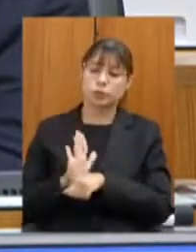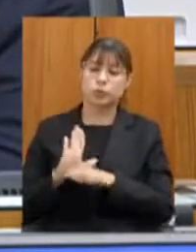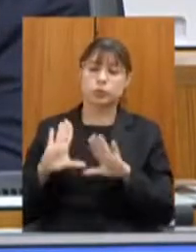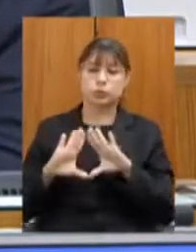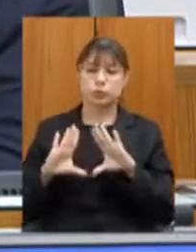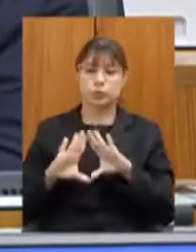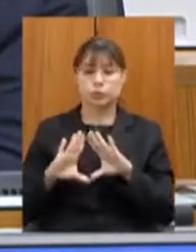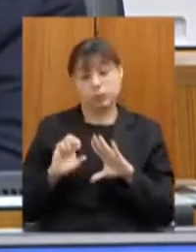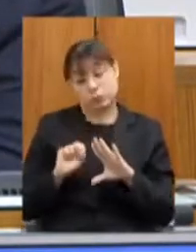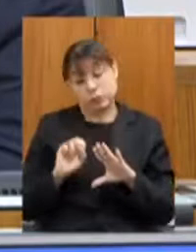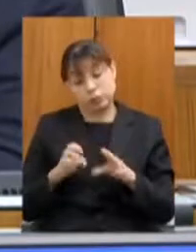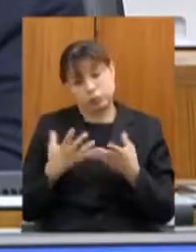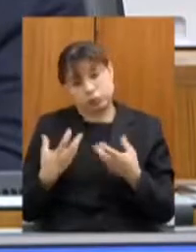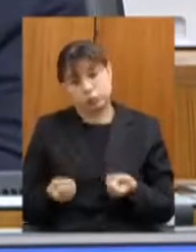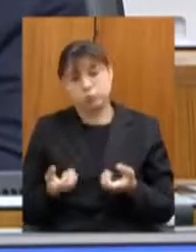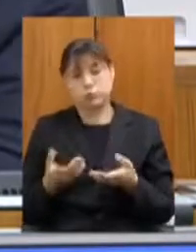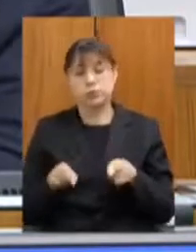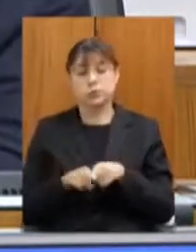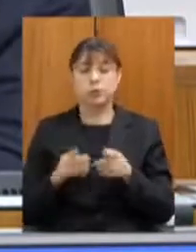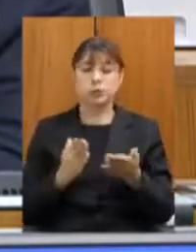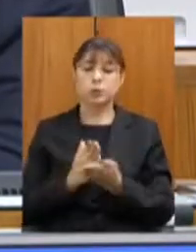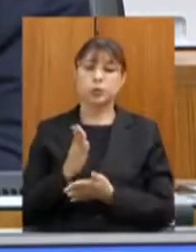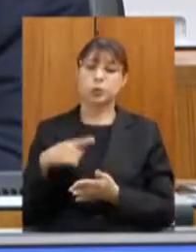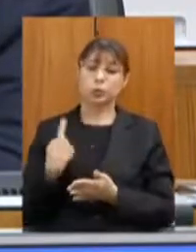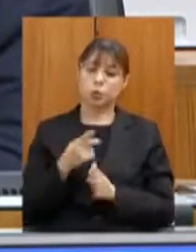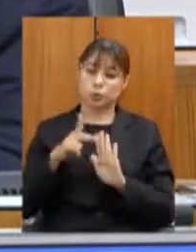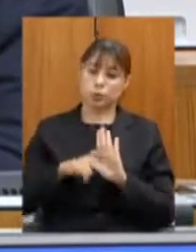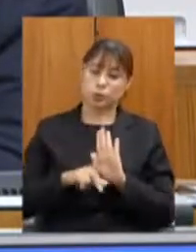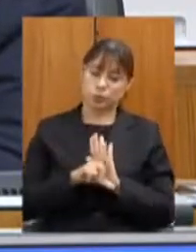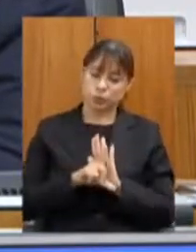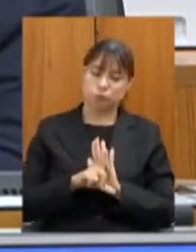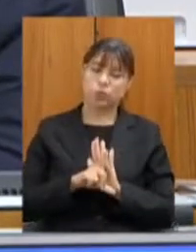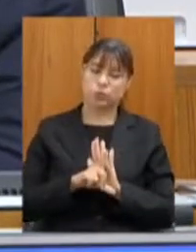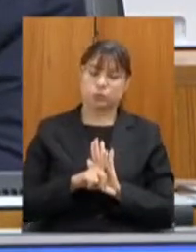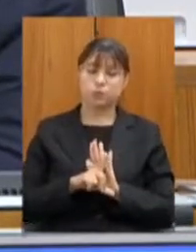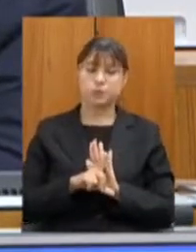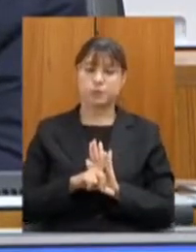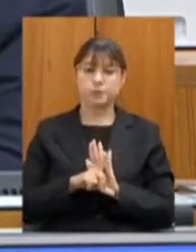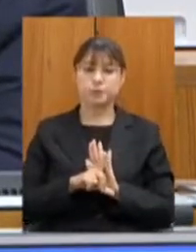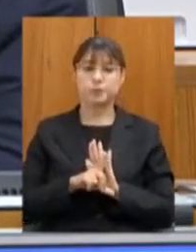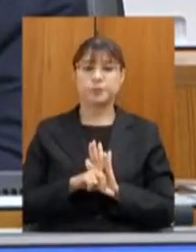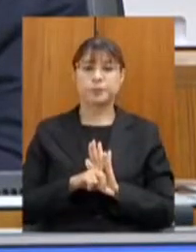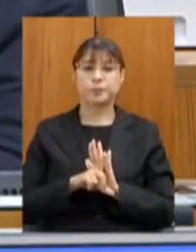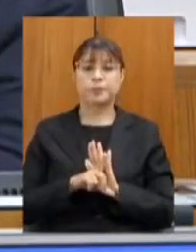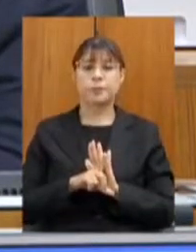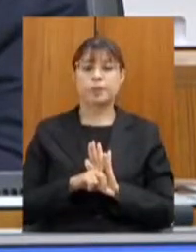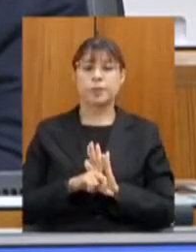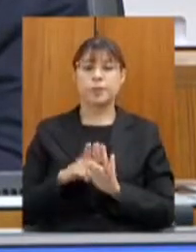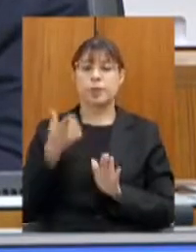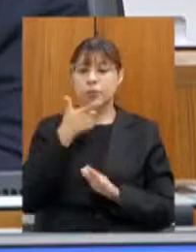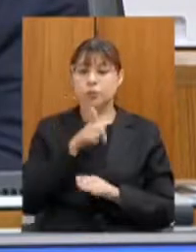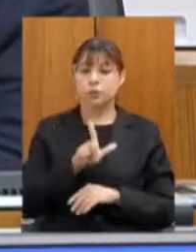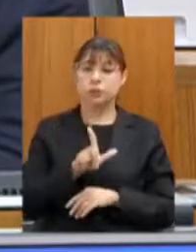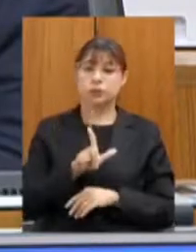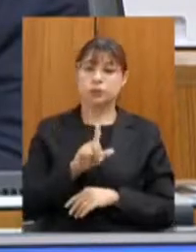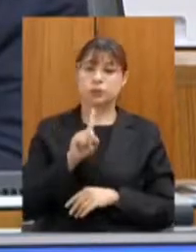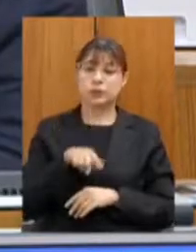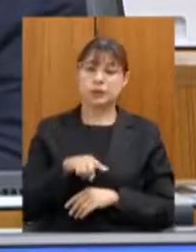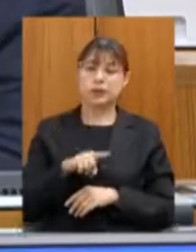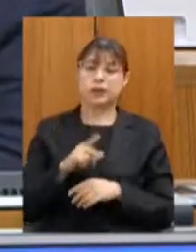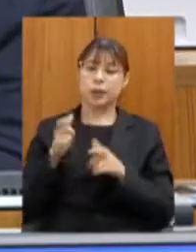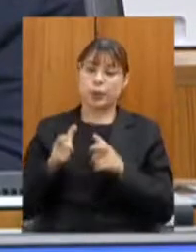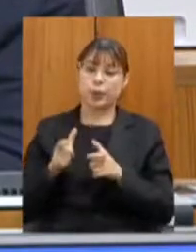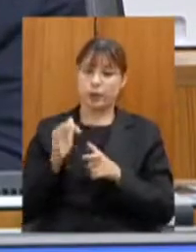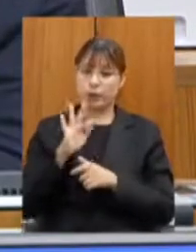julgar conveniente aprovação desse nosso projeto de lei para estadualização de trechos